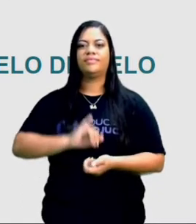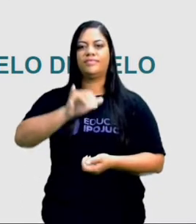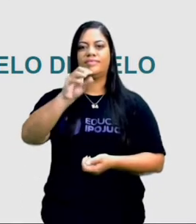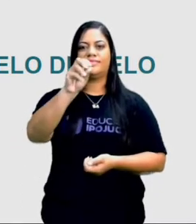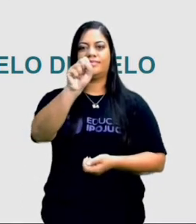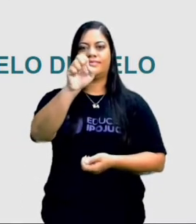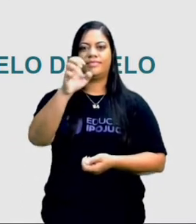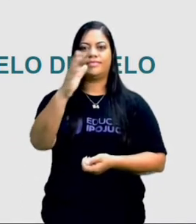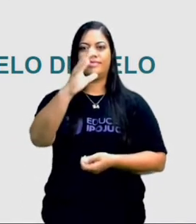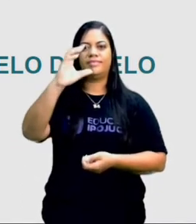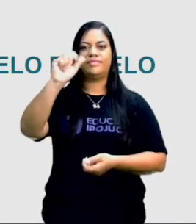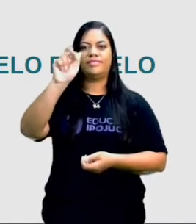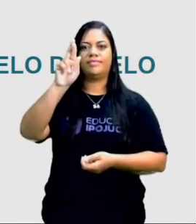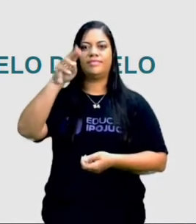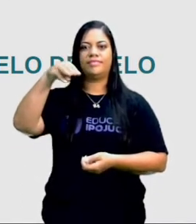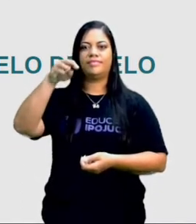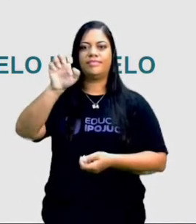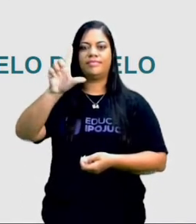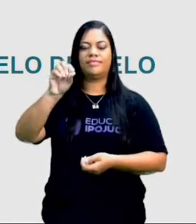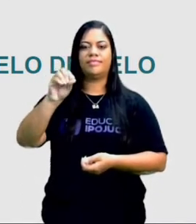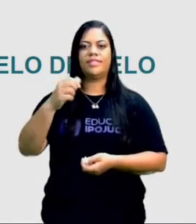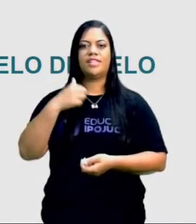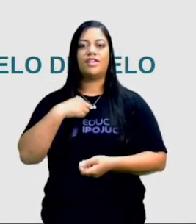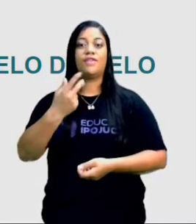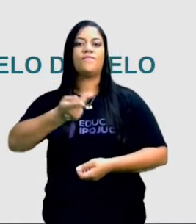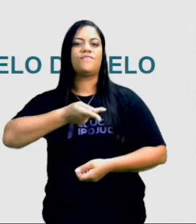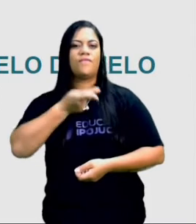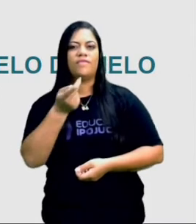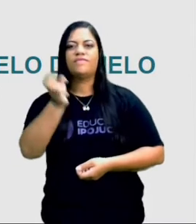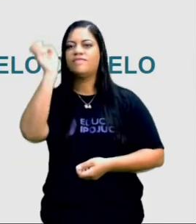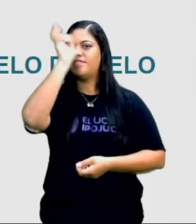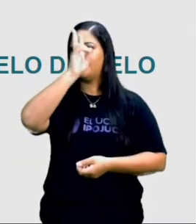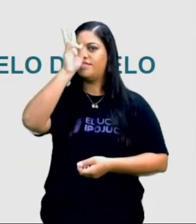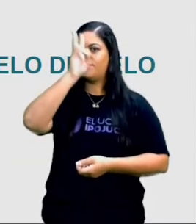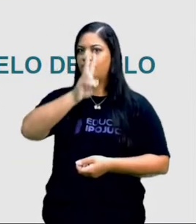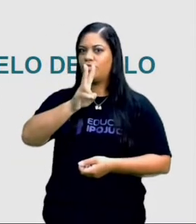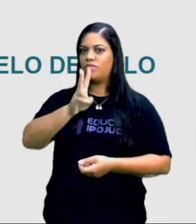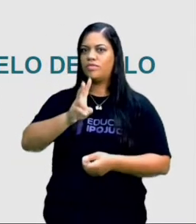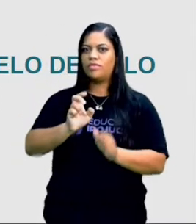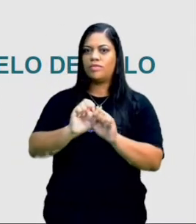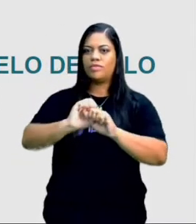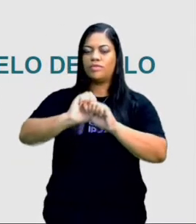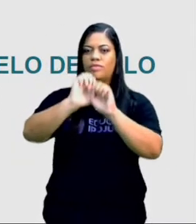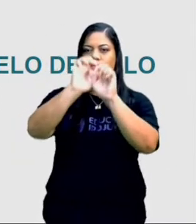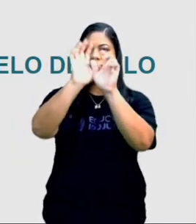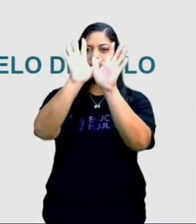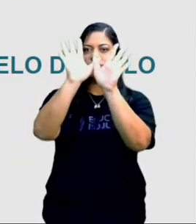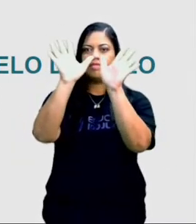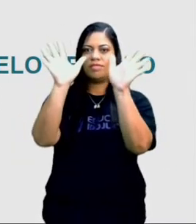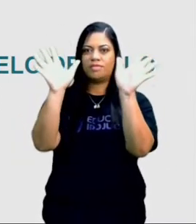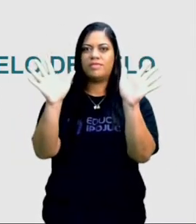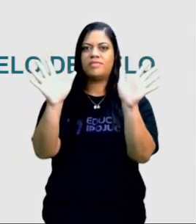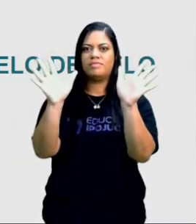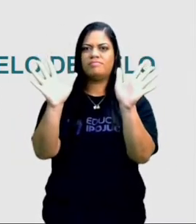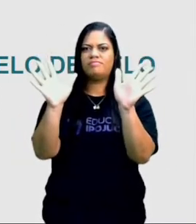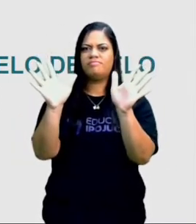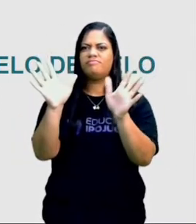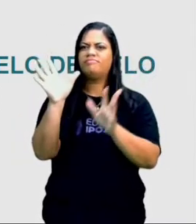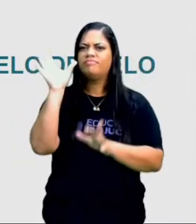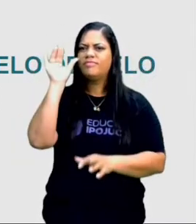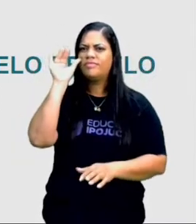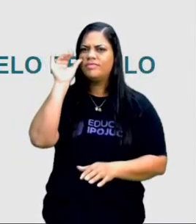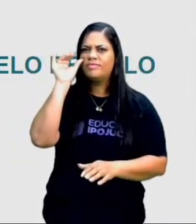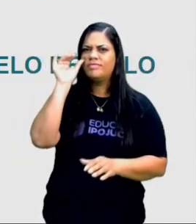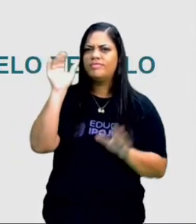Carmelo de Melo. Eu vou contar uma história de um pavão misterioso, que levantou o